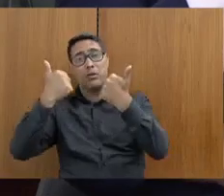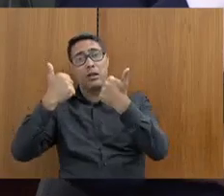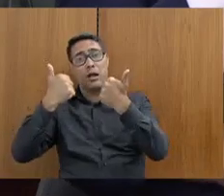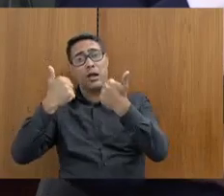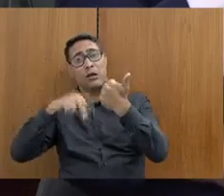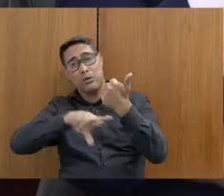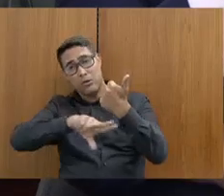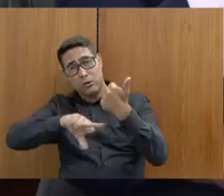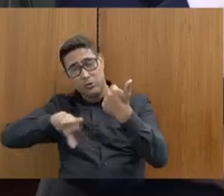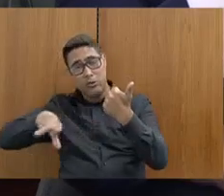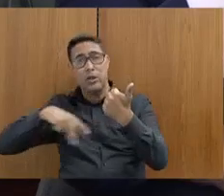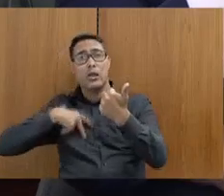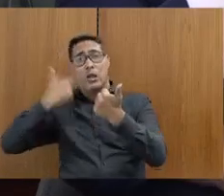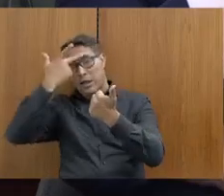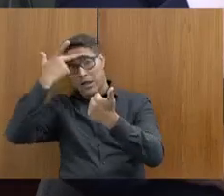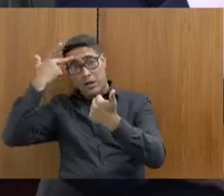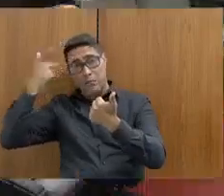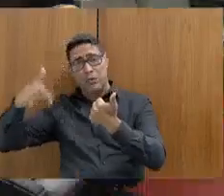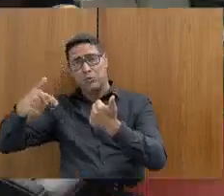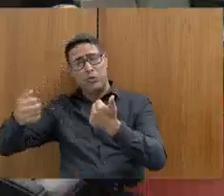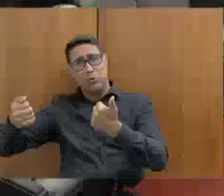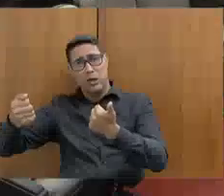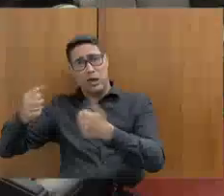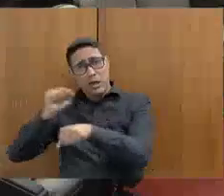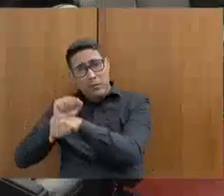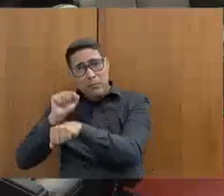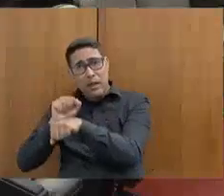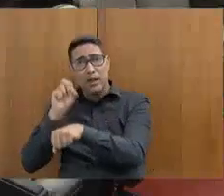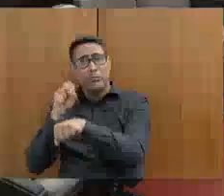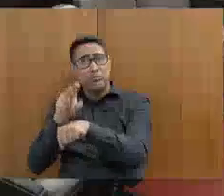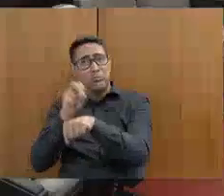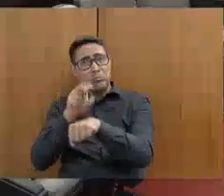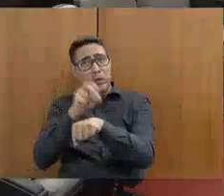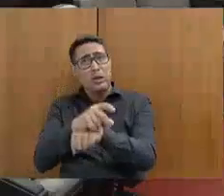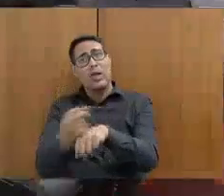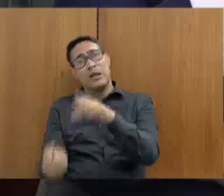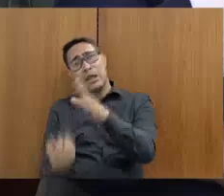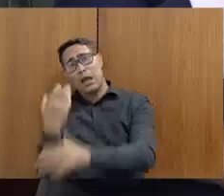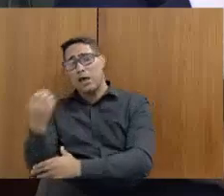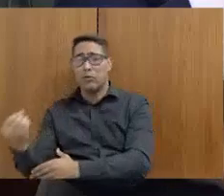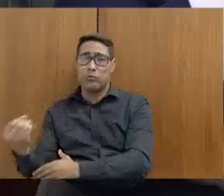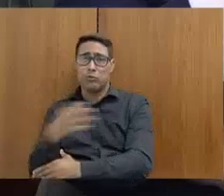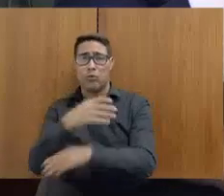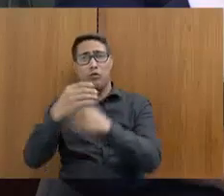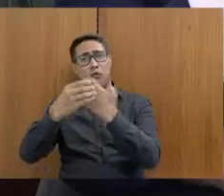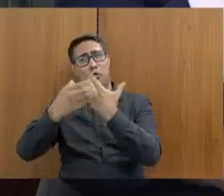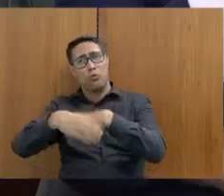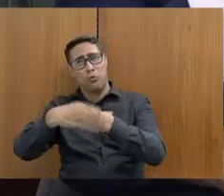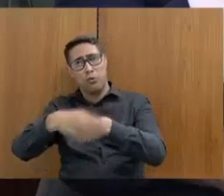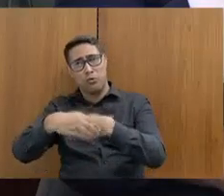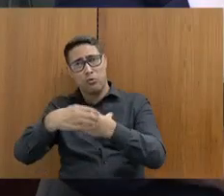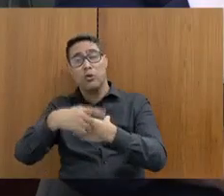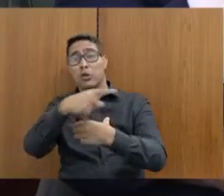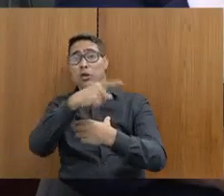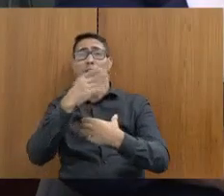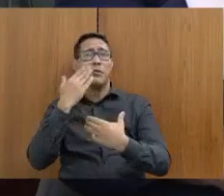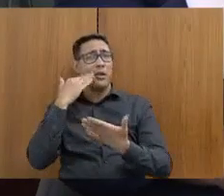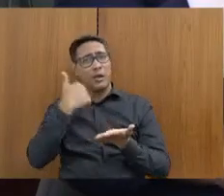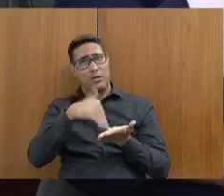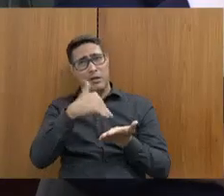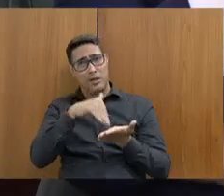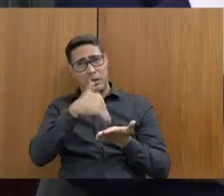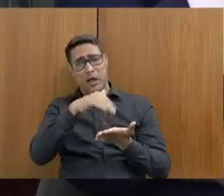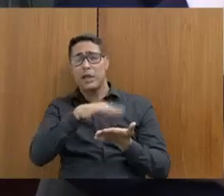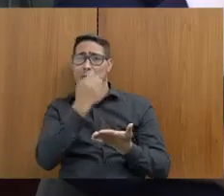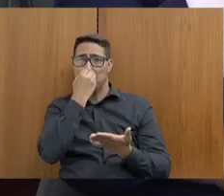chamar os excedentes, fazer novos concursos, enfim, e eu sei que a secretaria está bem cuidada dentro daquilo que lhe é